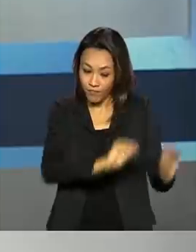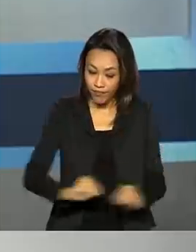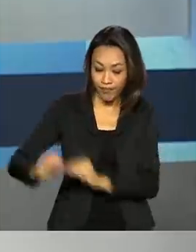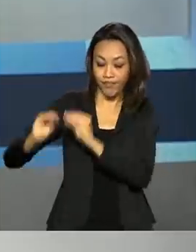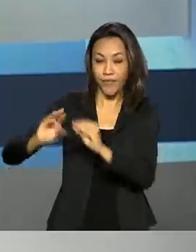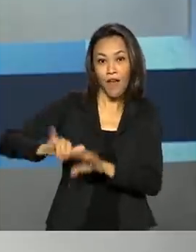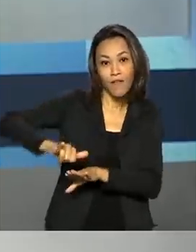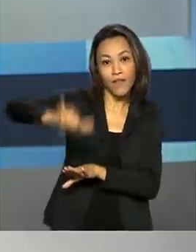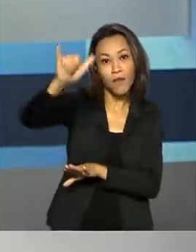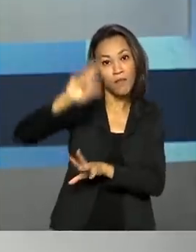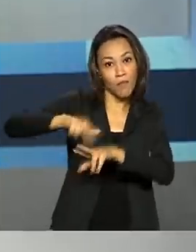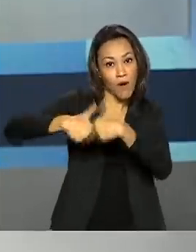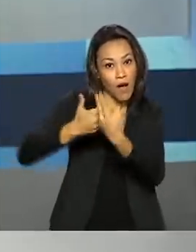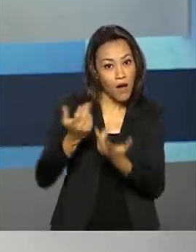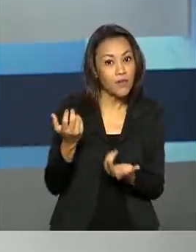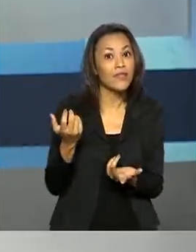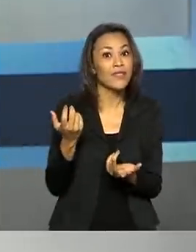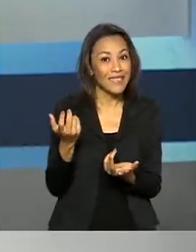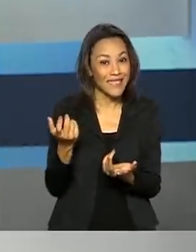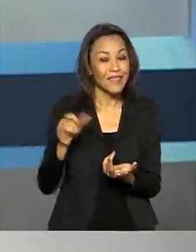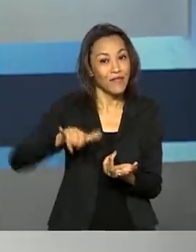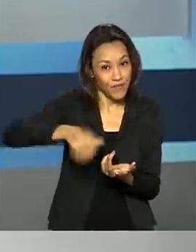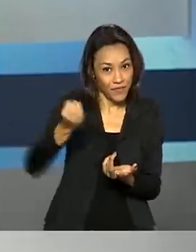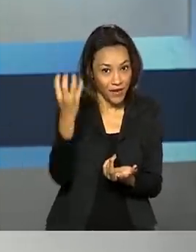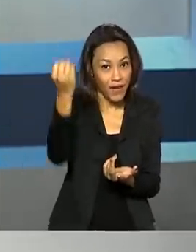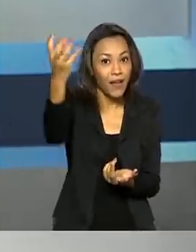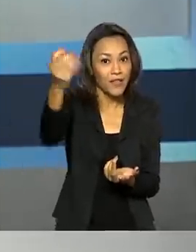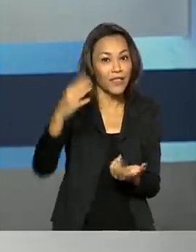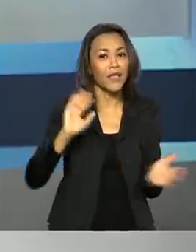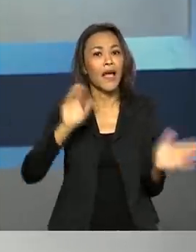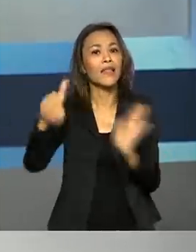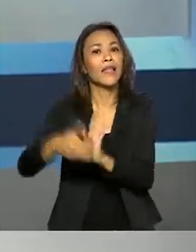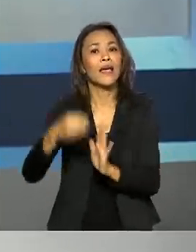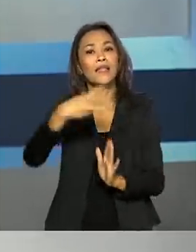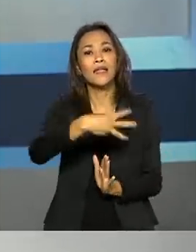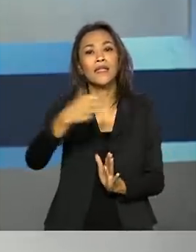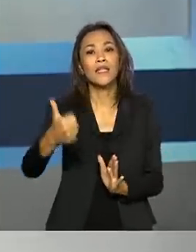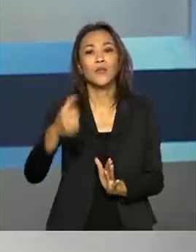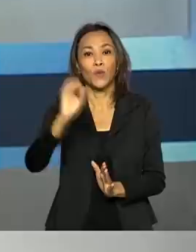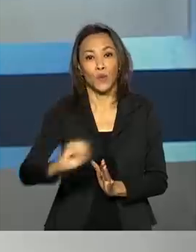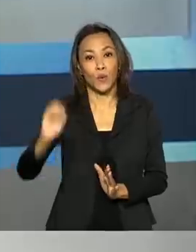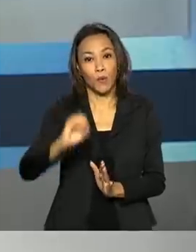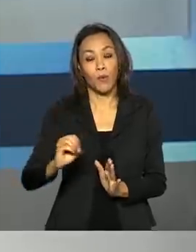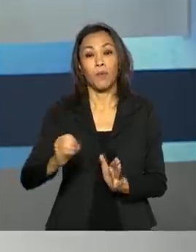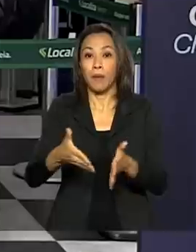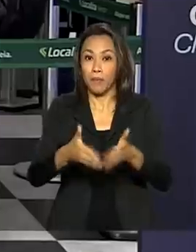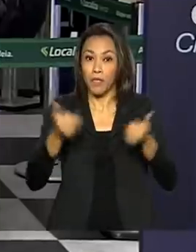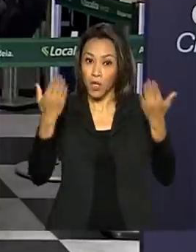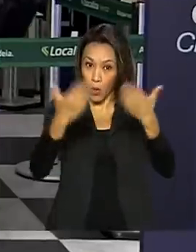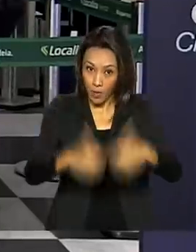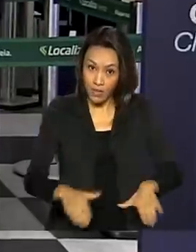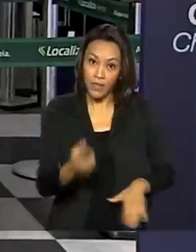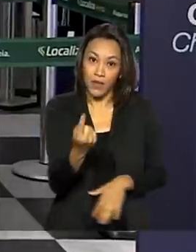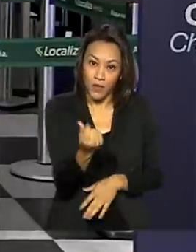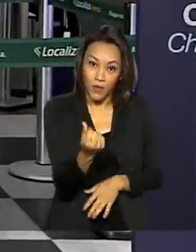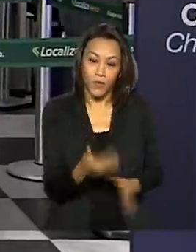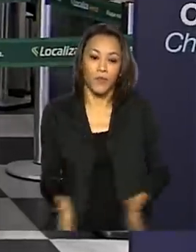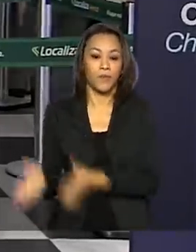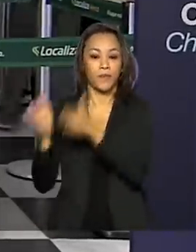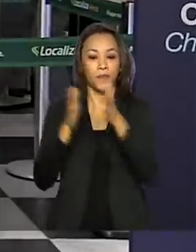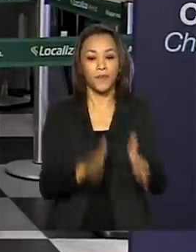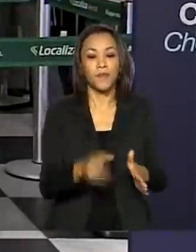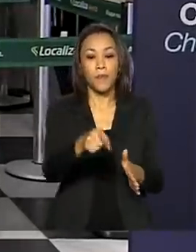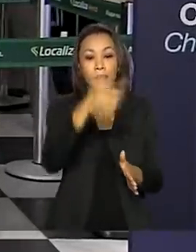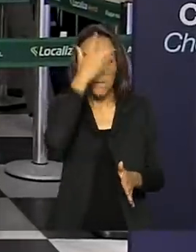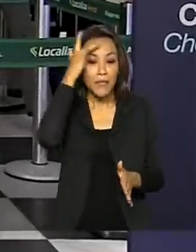por causa da pandemia, tem até 31 de outubro para pedir o ressarcimento do valor da passagem. O passageiro que